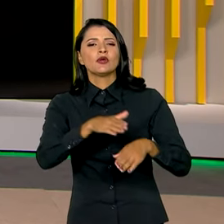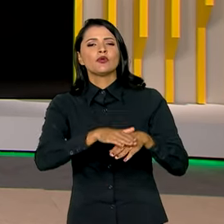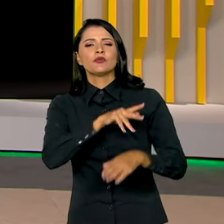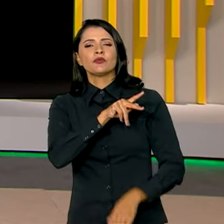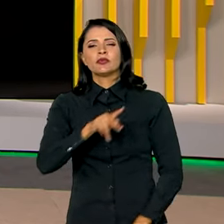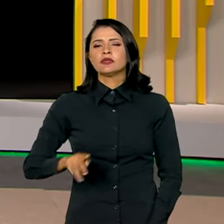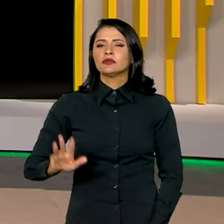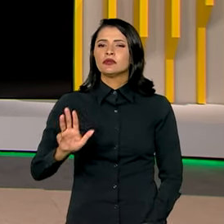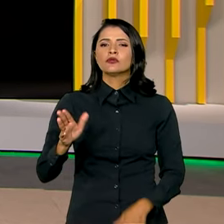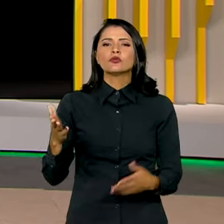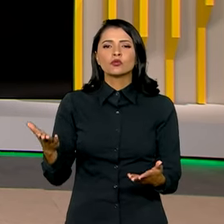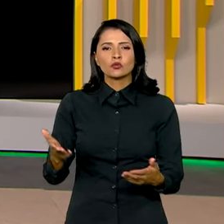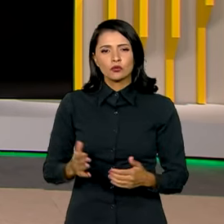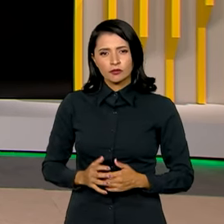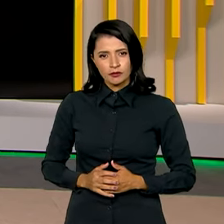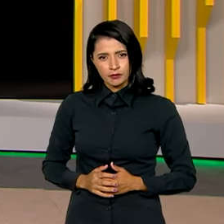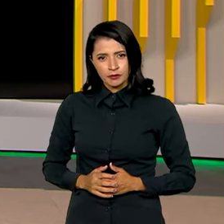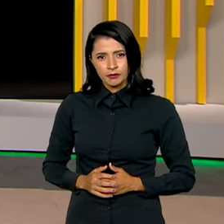ato?